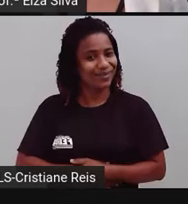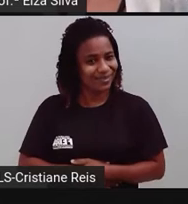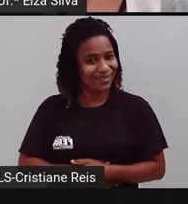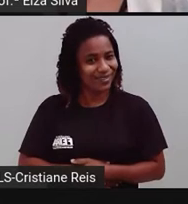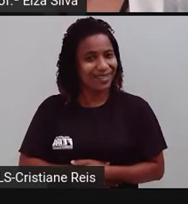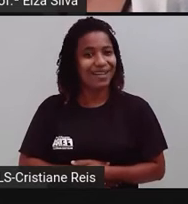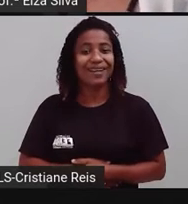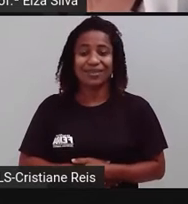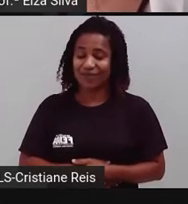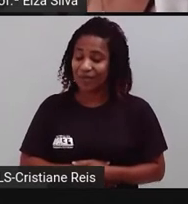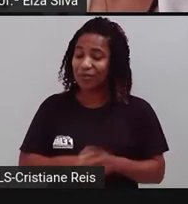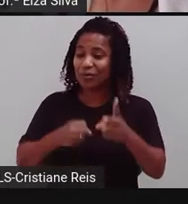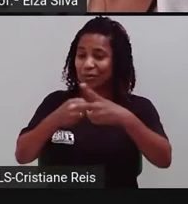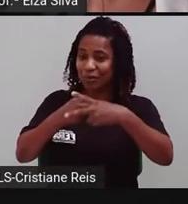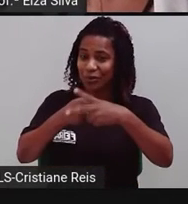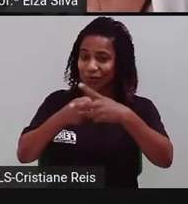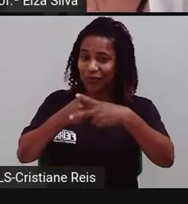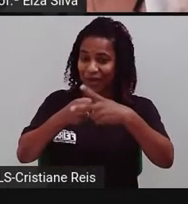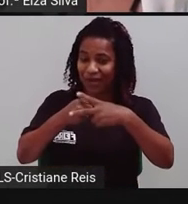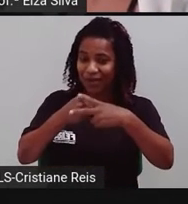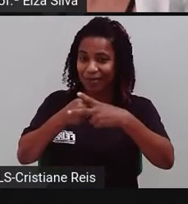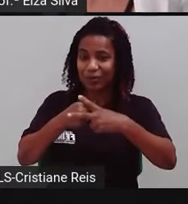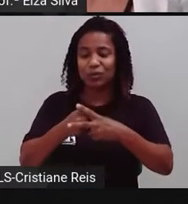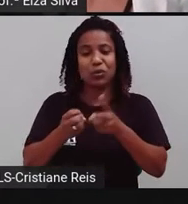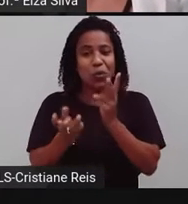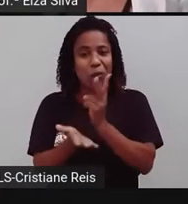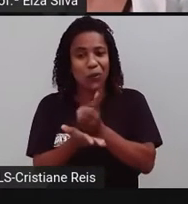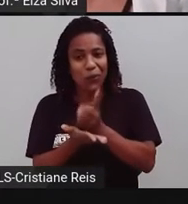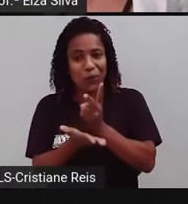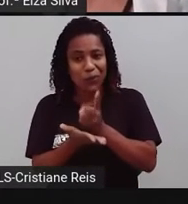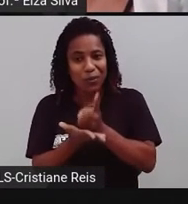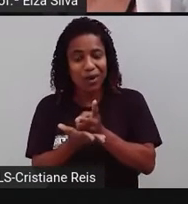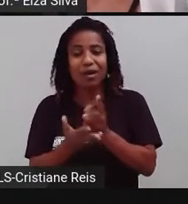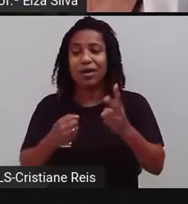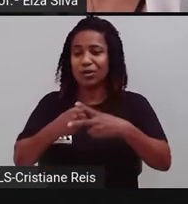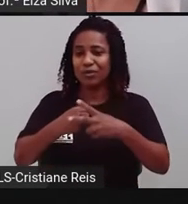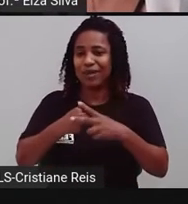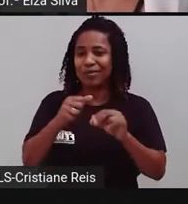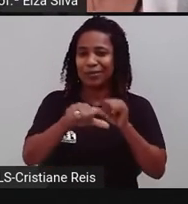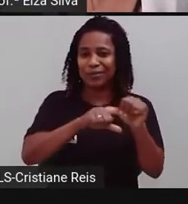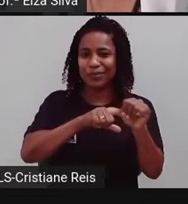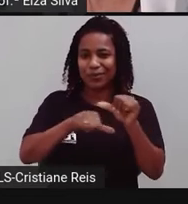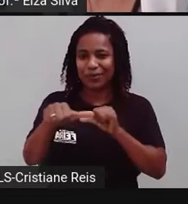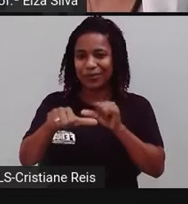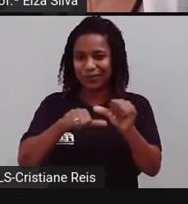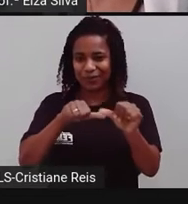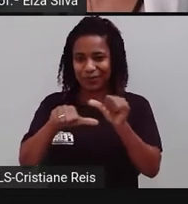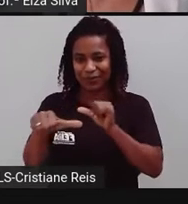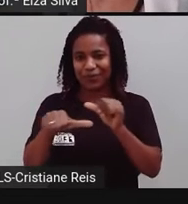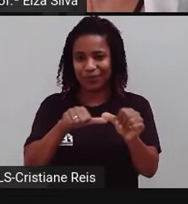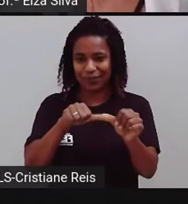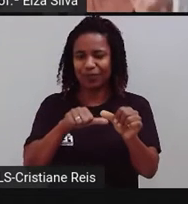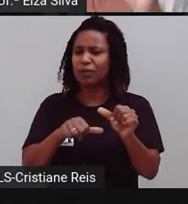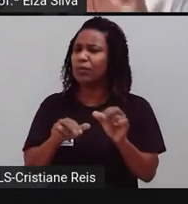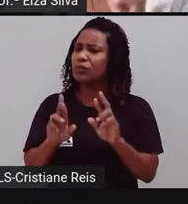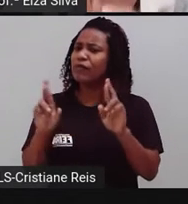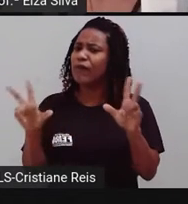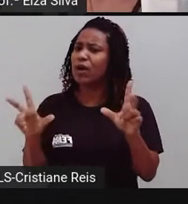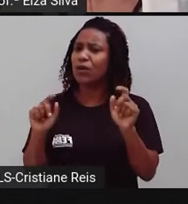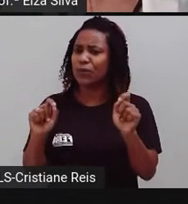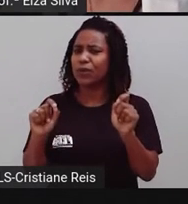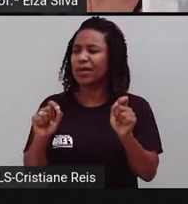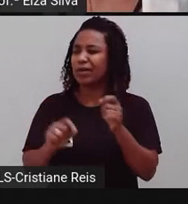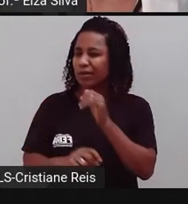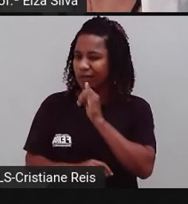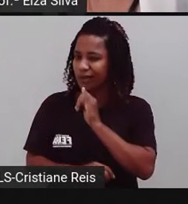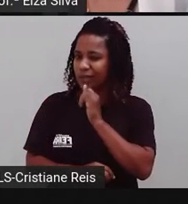verbs. Os verbos irregulares e os verbos irregulares. Qual a diferença entre eles? Se ligue